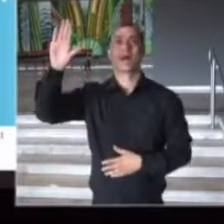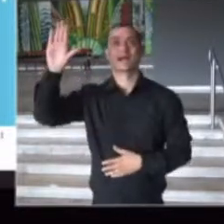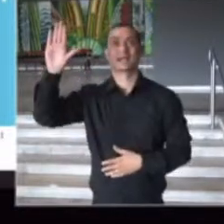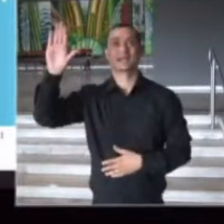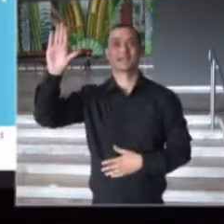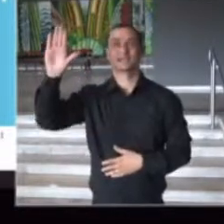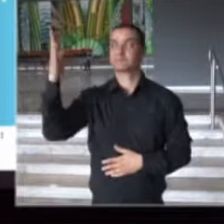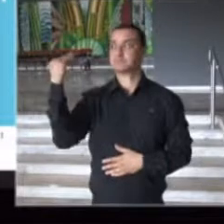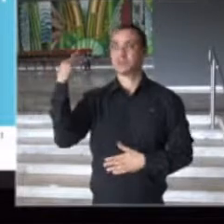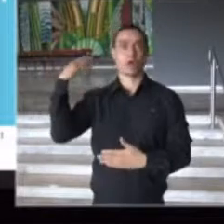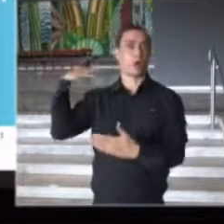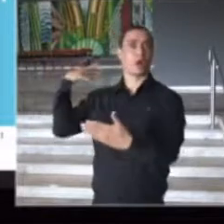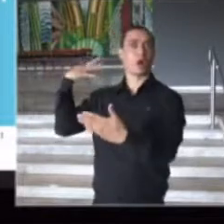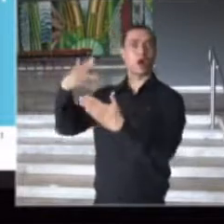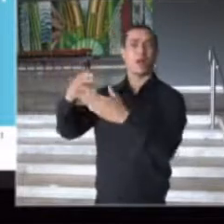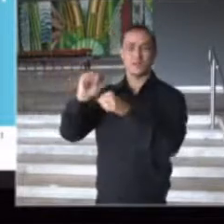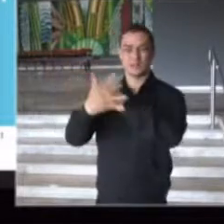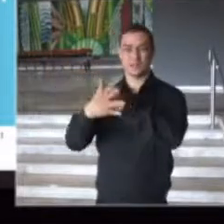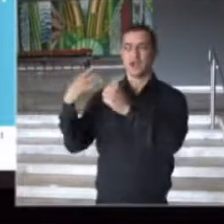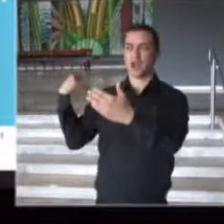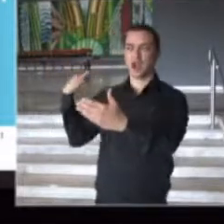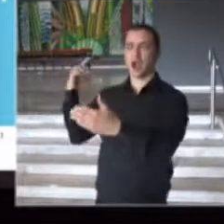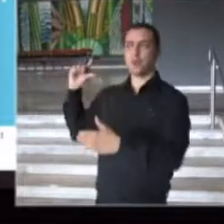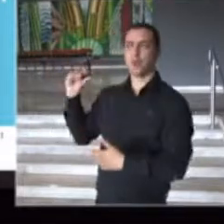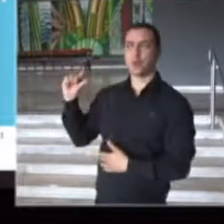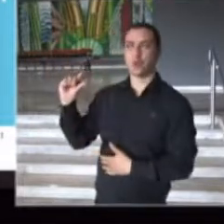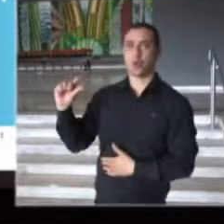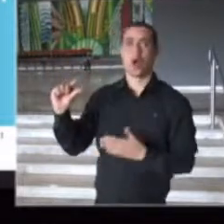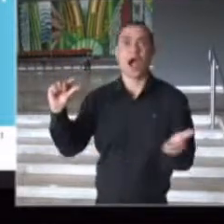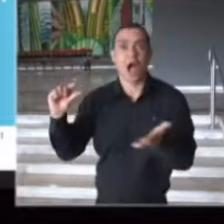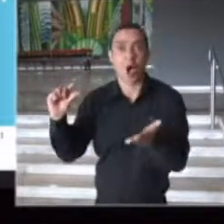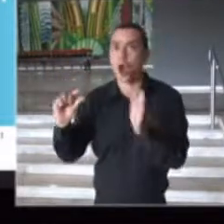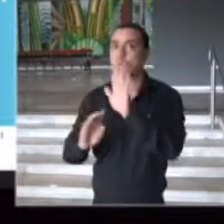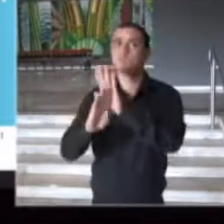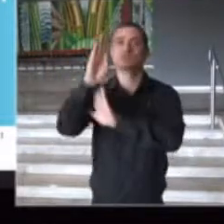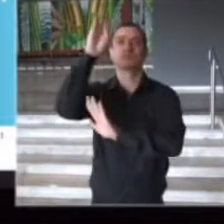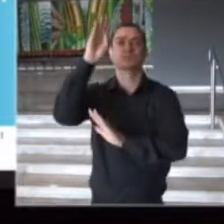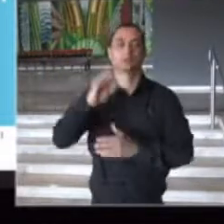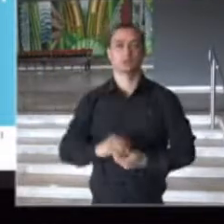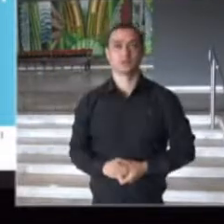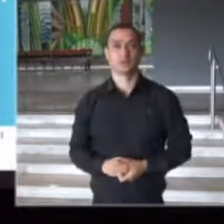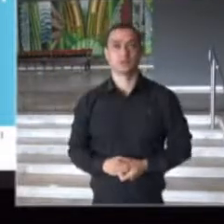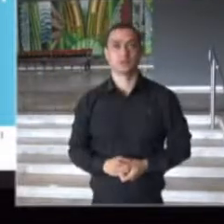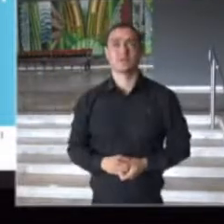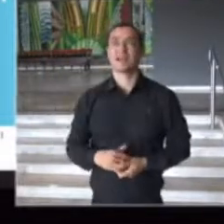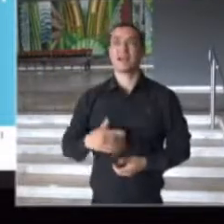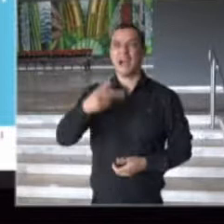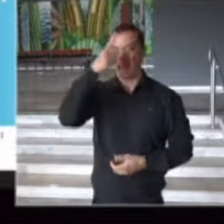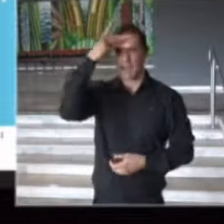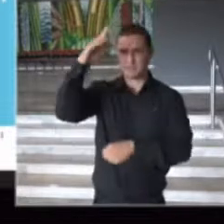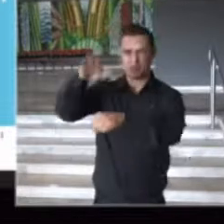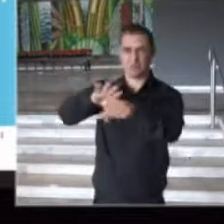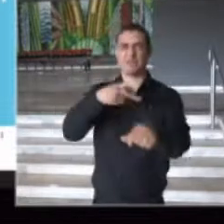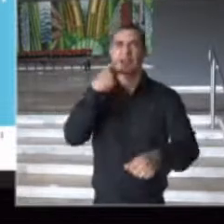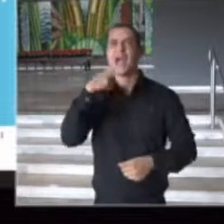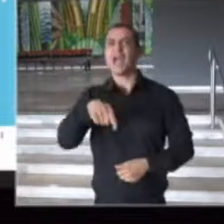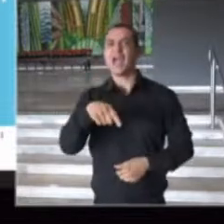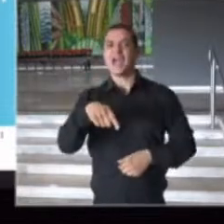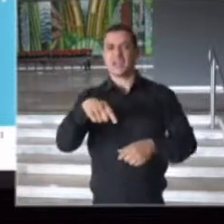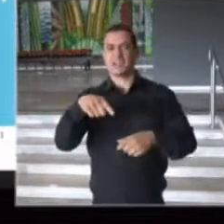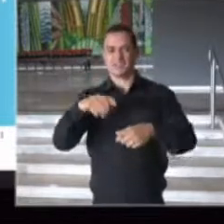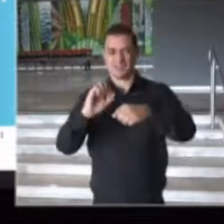todo o transcorrer da pandemia. Então quando as pessoas dizem que esta variante